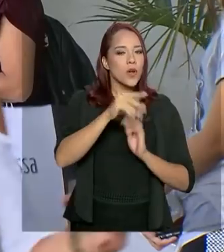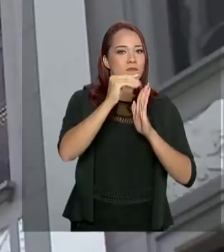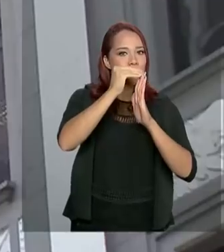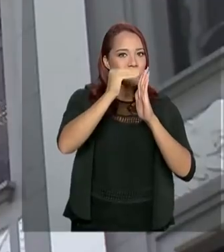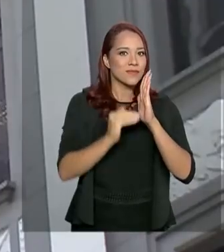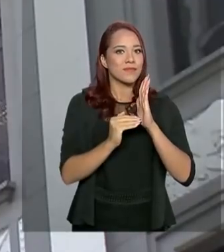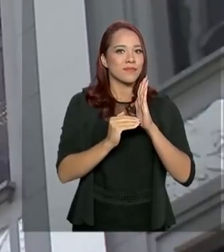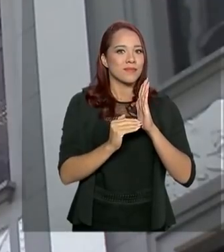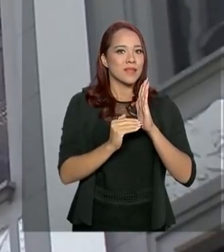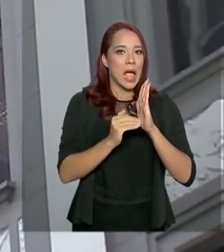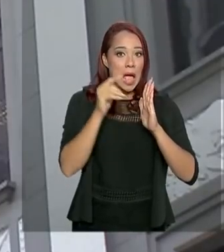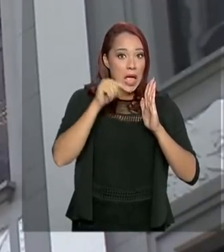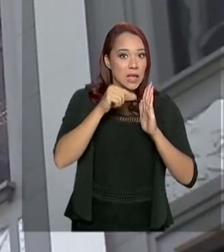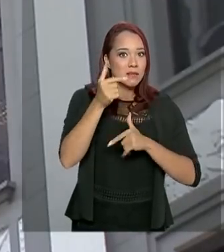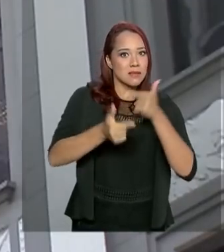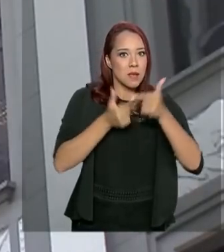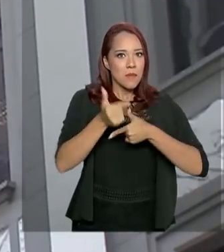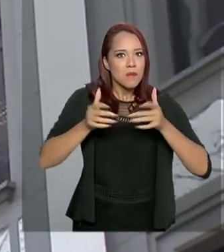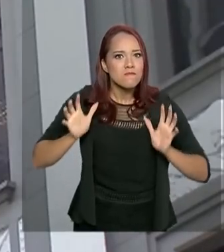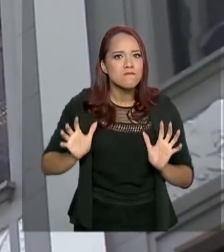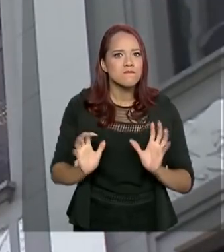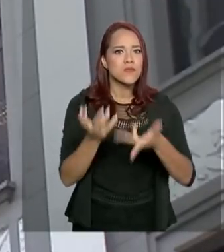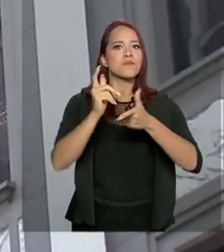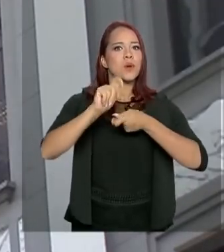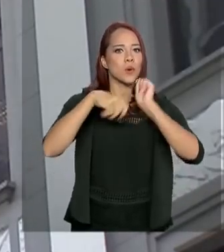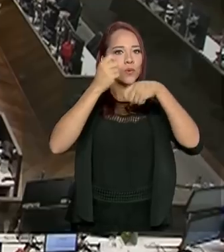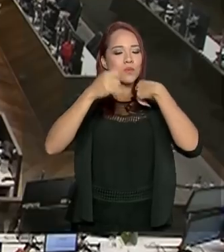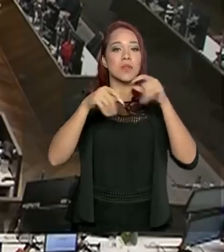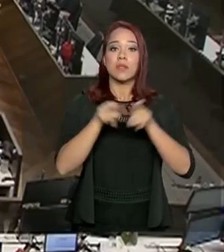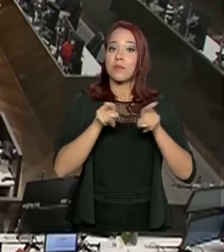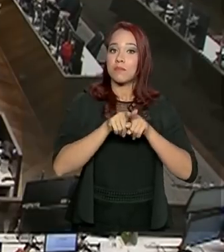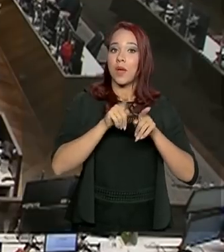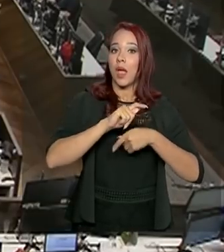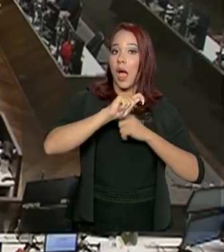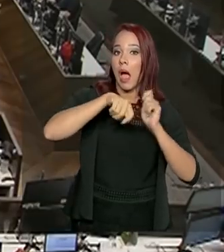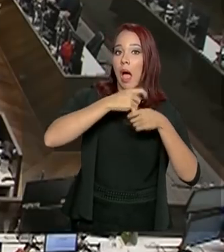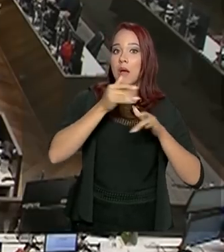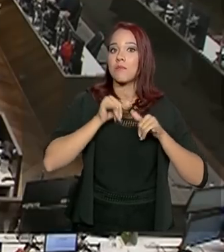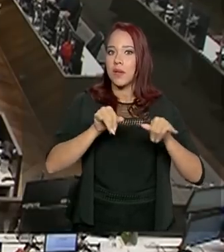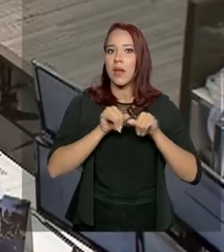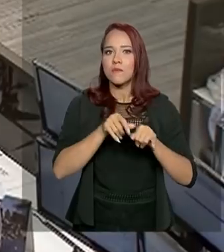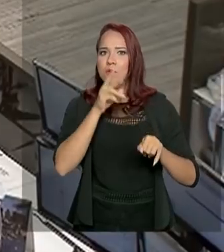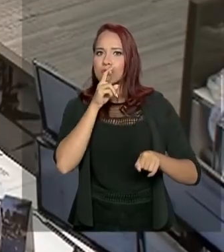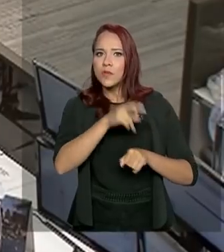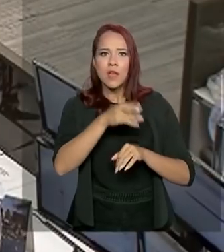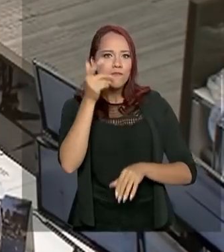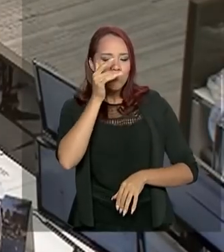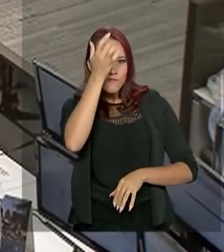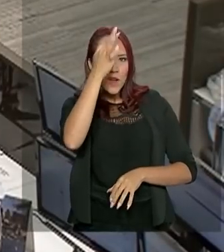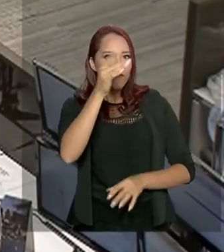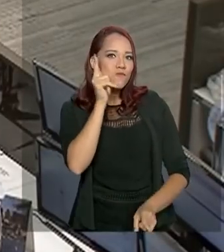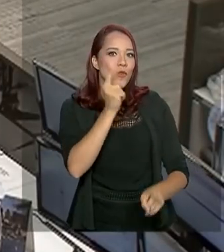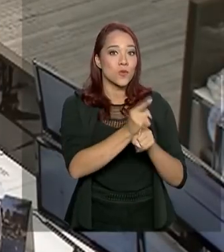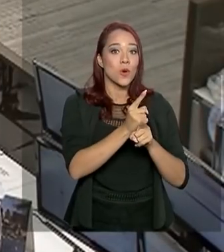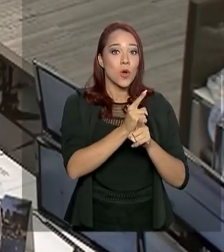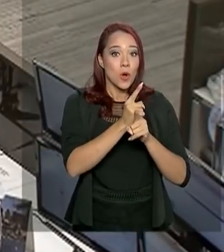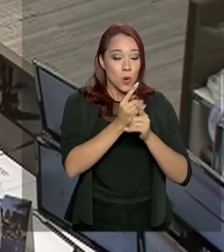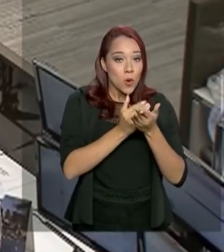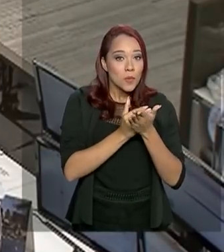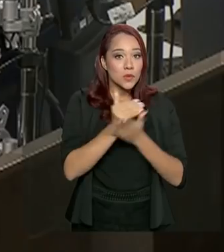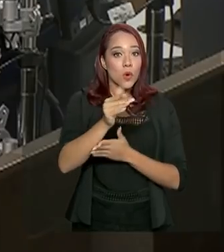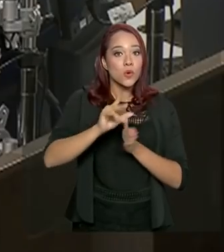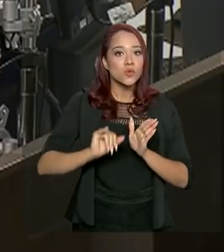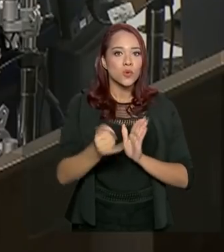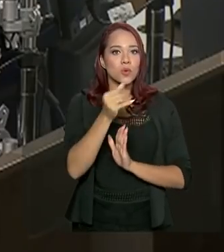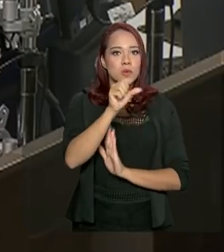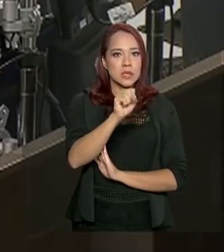baixo. Essas ações impulsionaram a economia e o mercado e os resultados apareceram. O ano começou com a taxa básica de